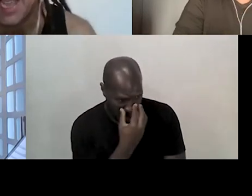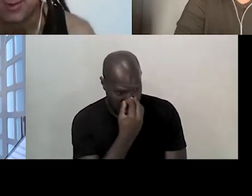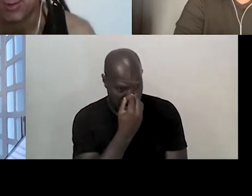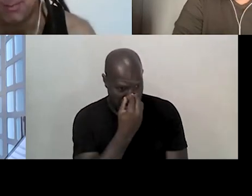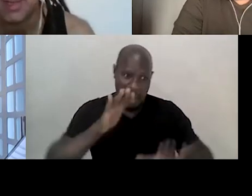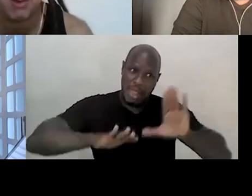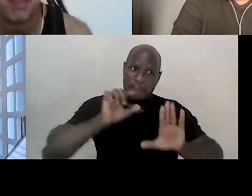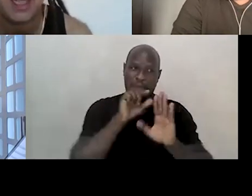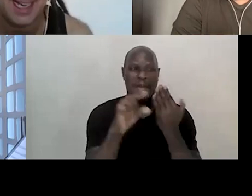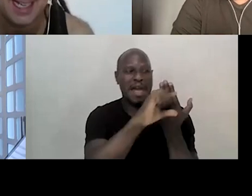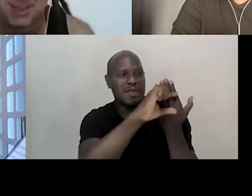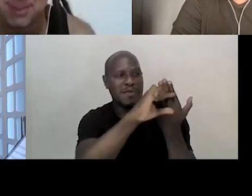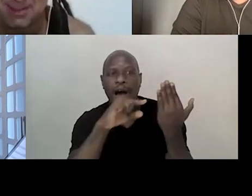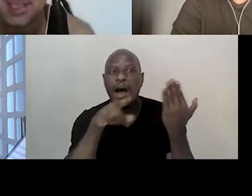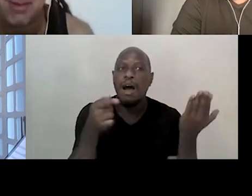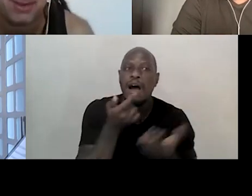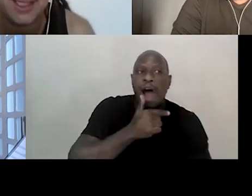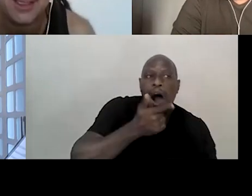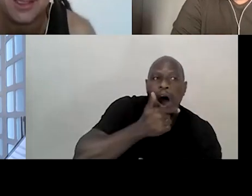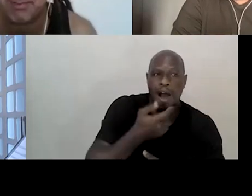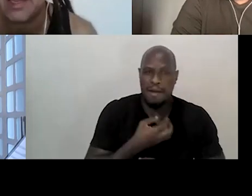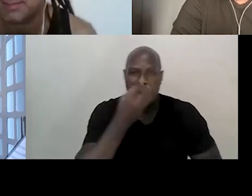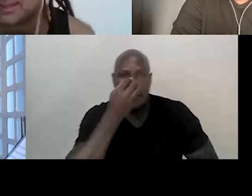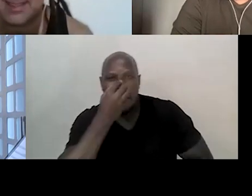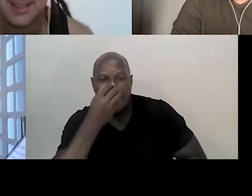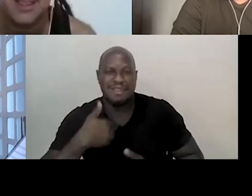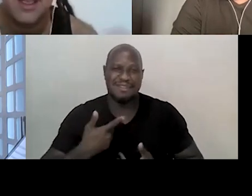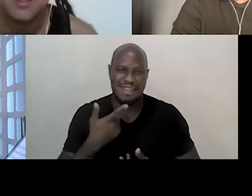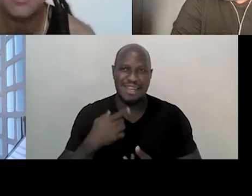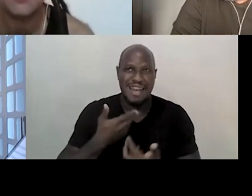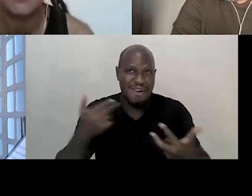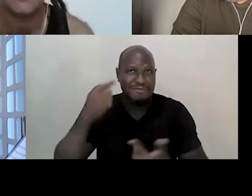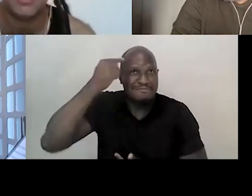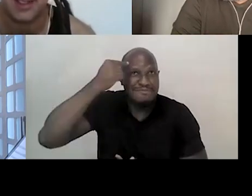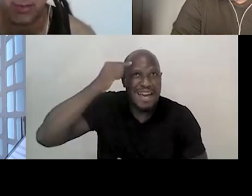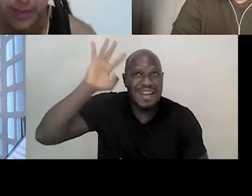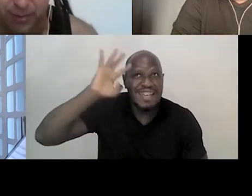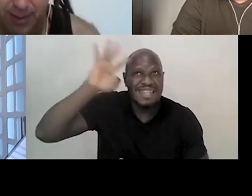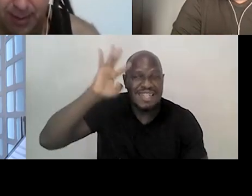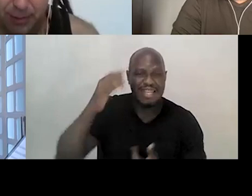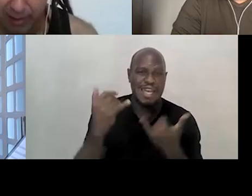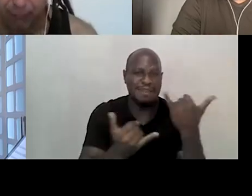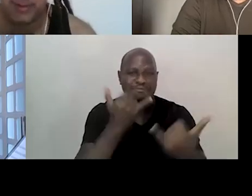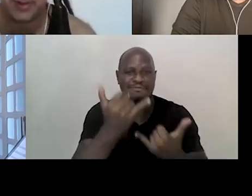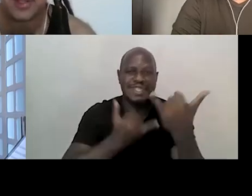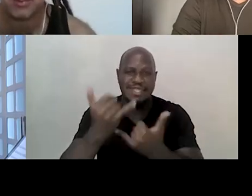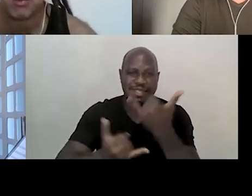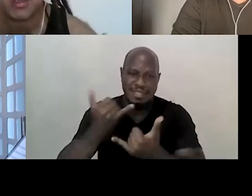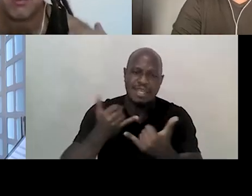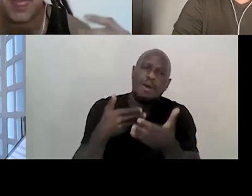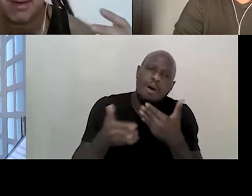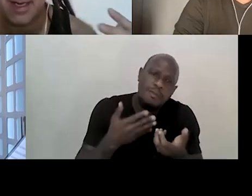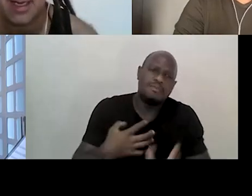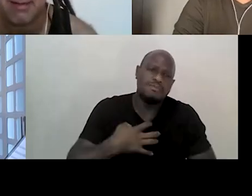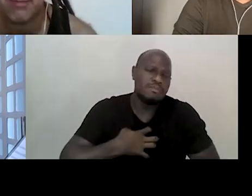é cômico, palhaço, inclusive é uma coisa que a gente sempre pensa bastante e brinca com isso. De qualquer forma, nós temos